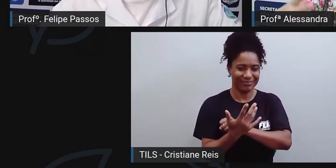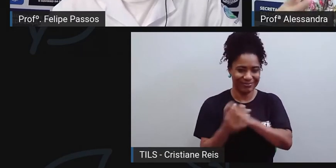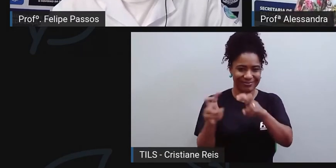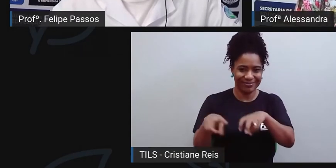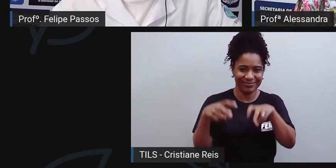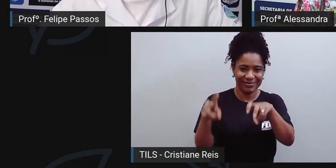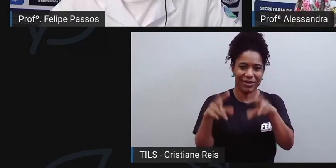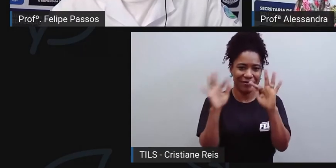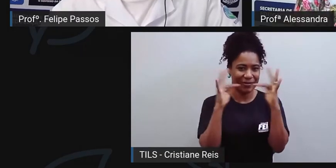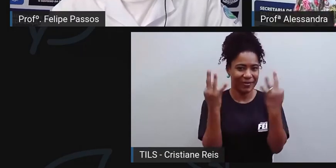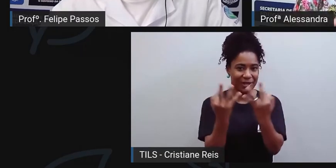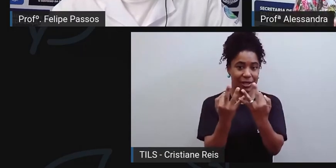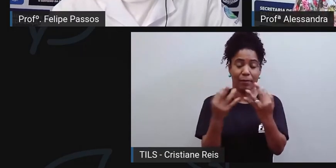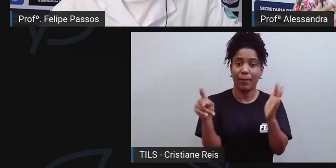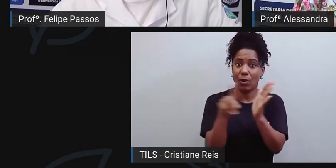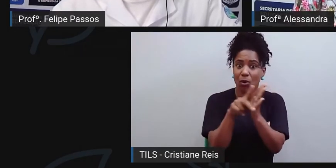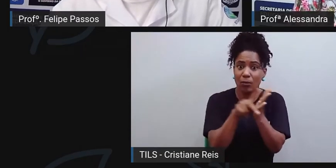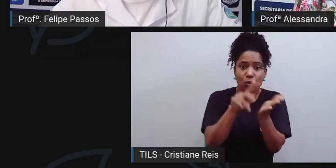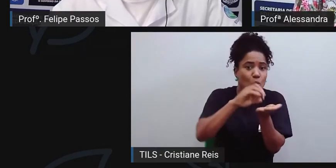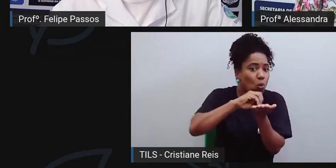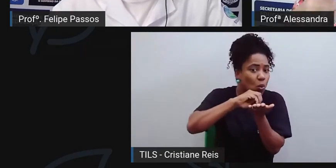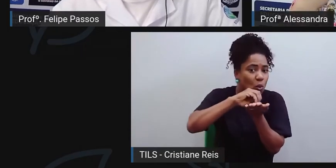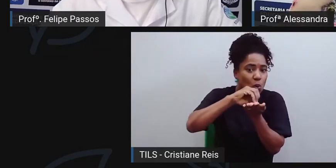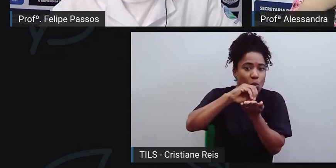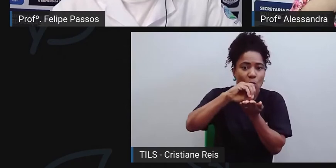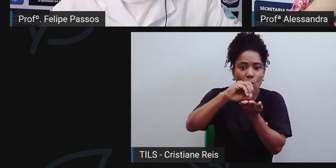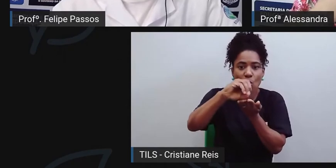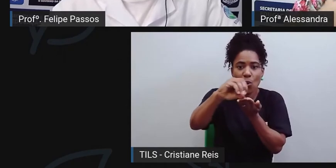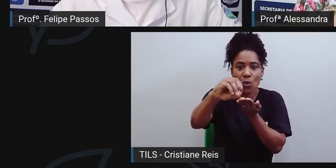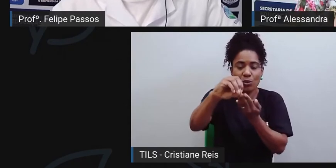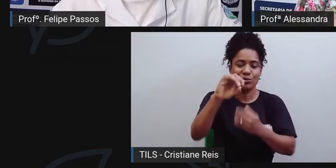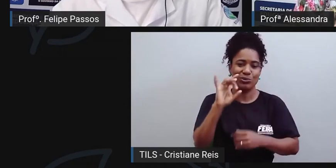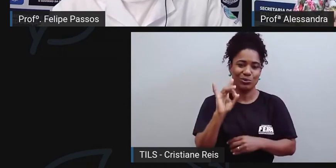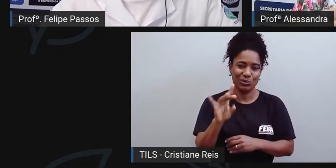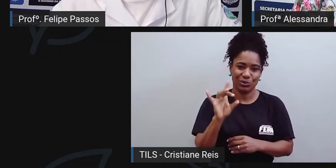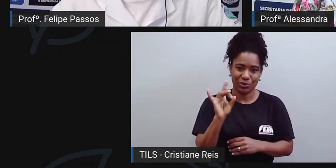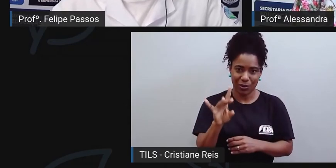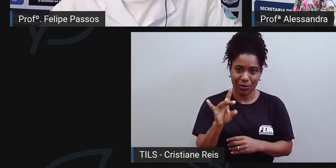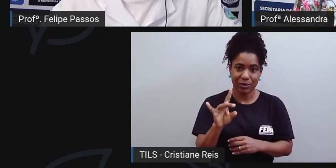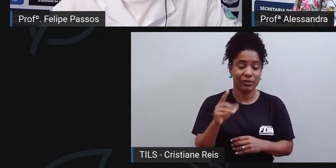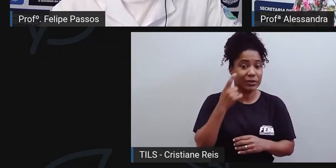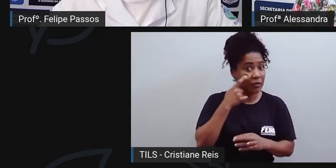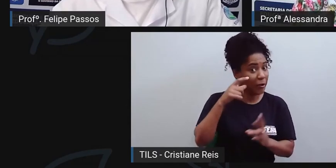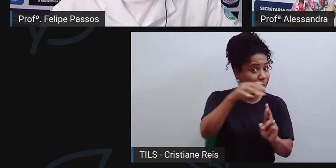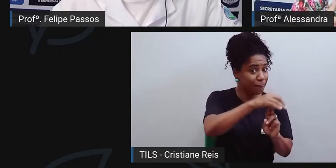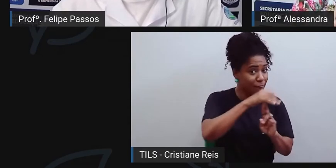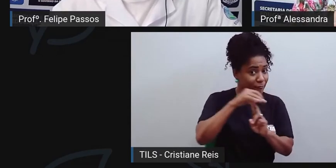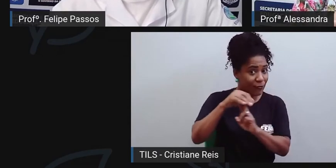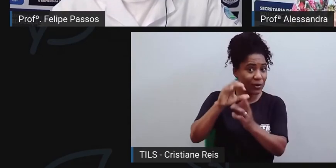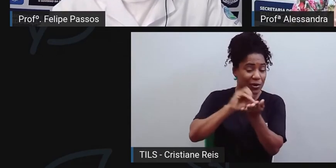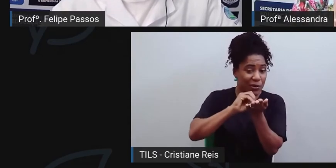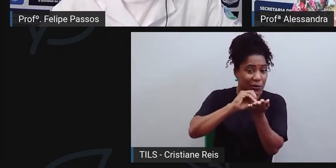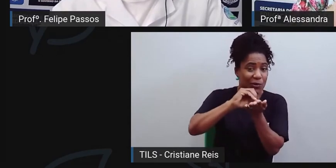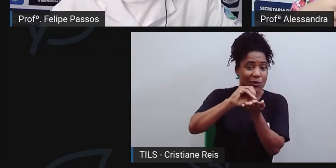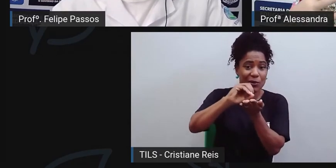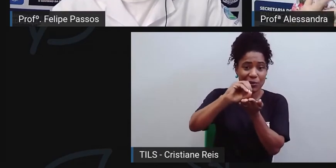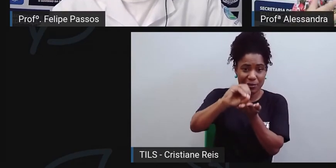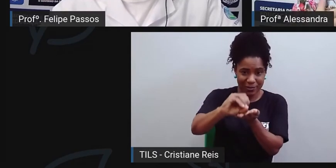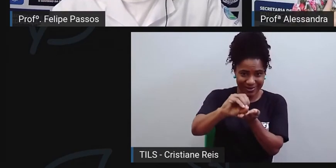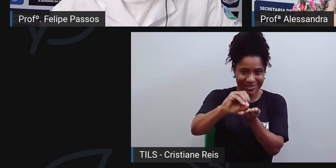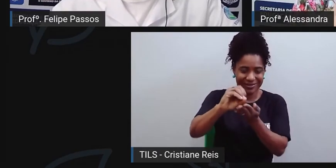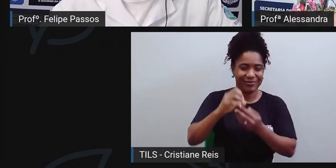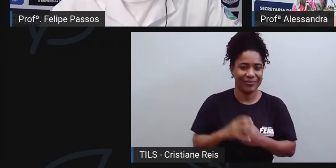feiras de orgânicos. Então, numa feira que você vai chegar lá que vai estar lá, feira de orgânico, muito